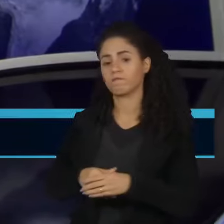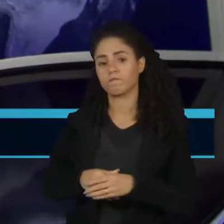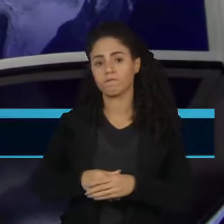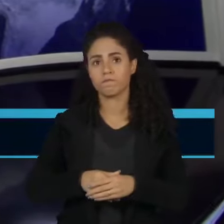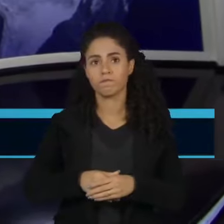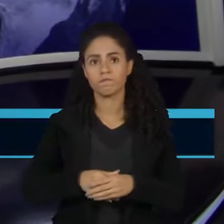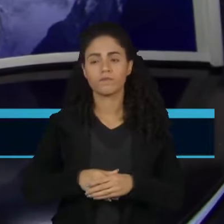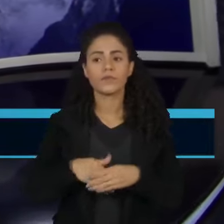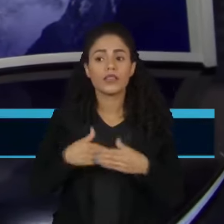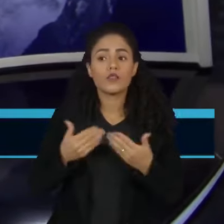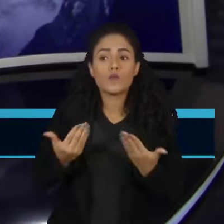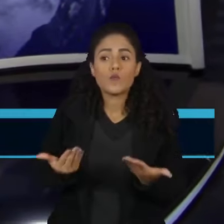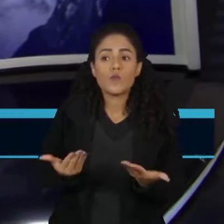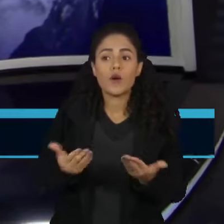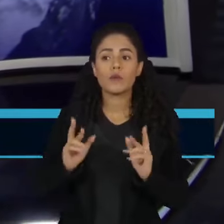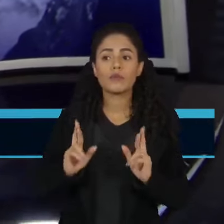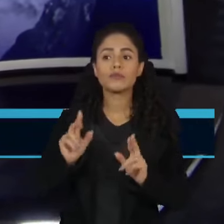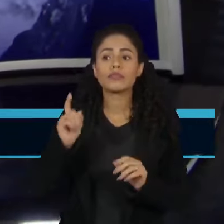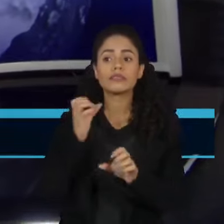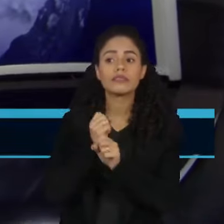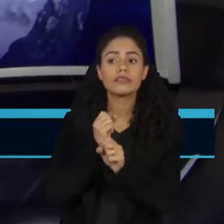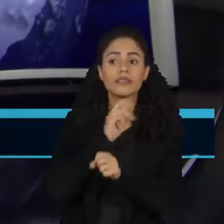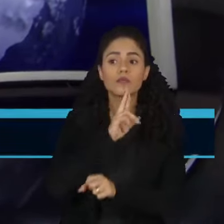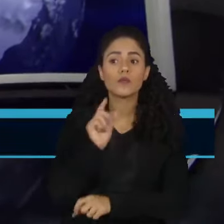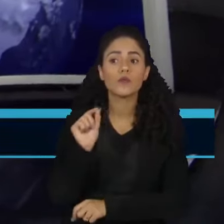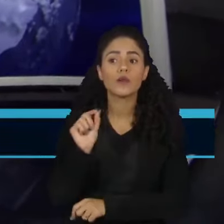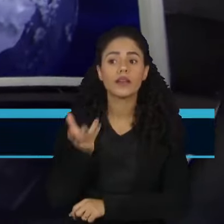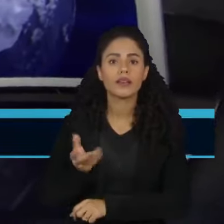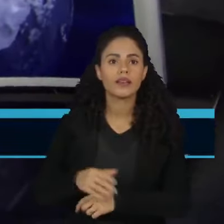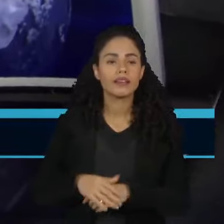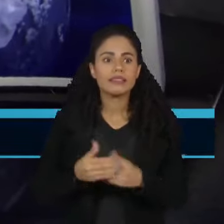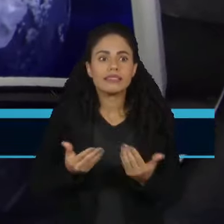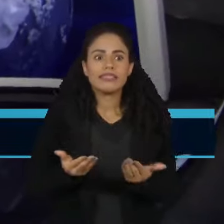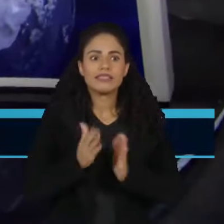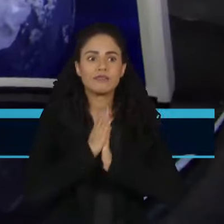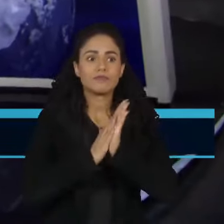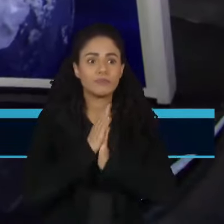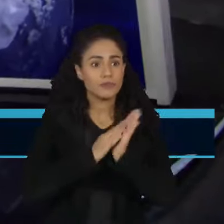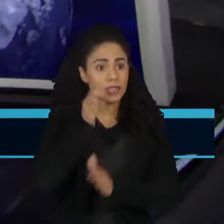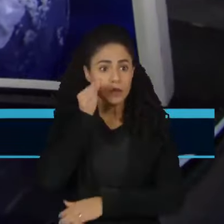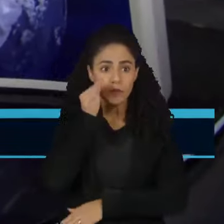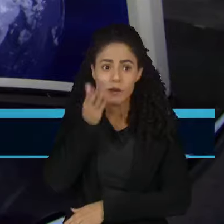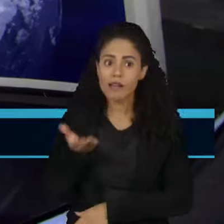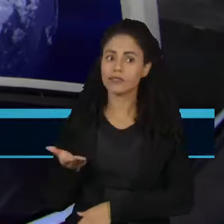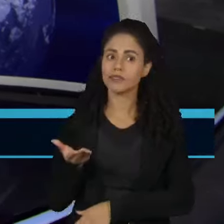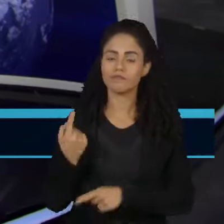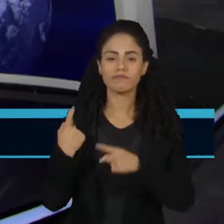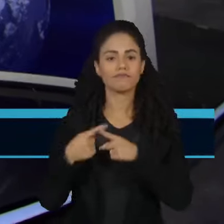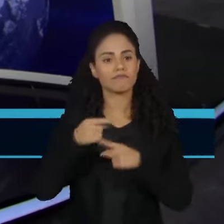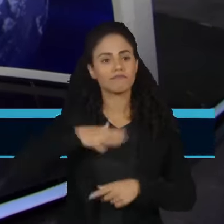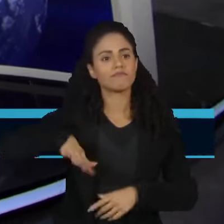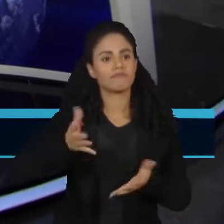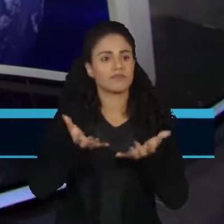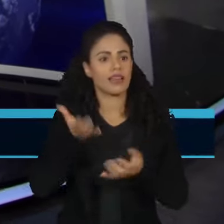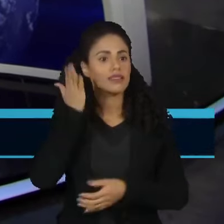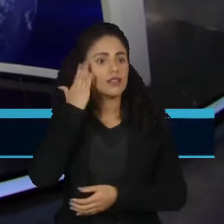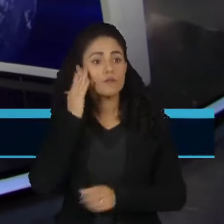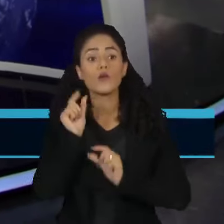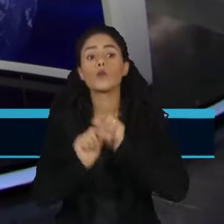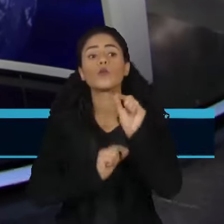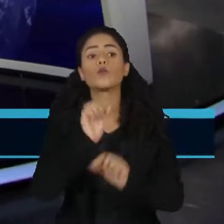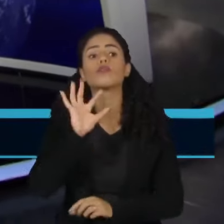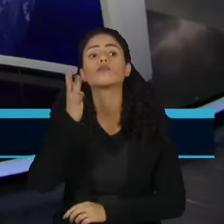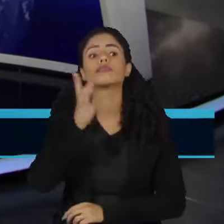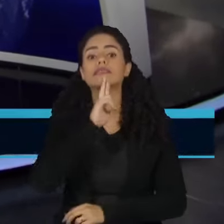Qual a expectativa para esse resultado, Juliana? A pergunta de milhões, né? Acho que todo mundo gostaria de ter essa resposta.